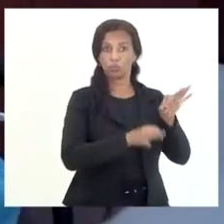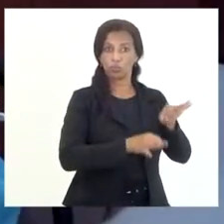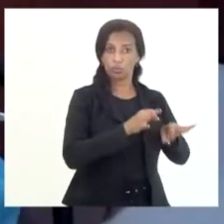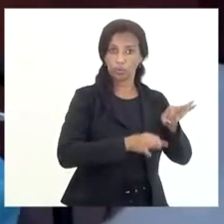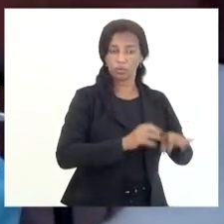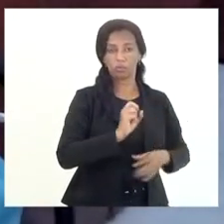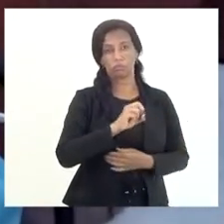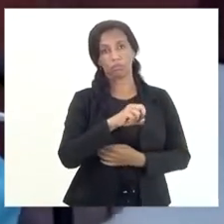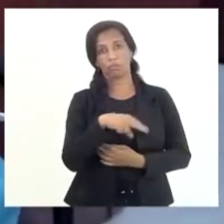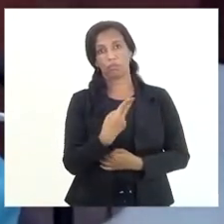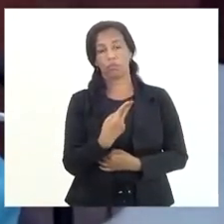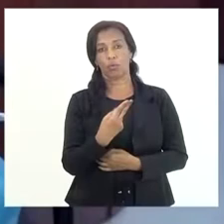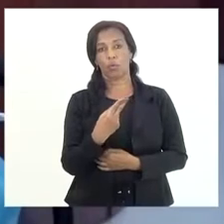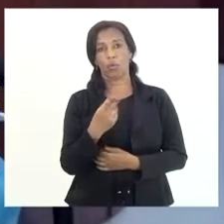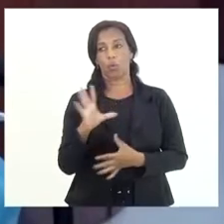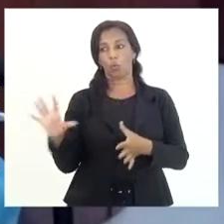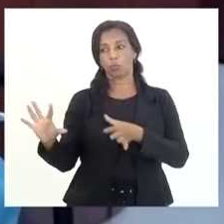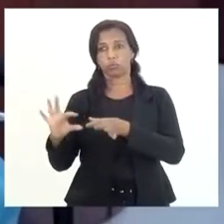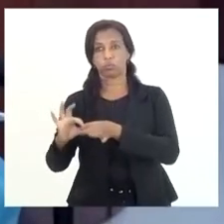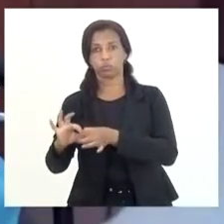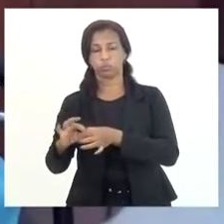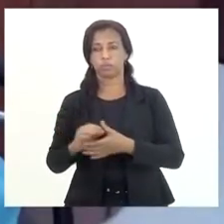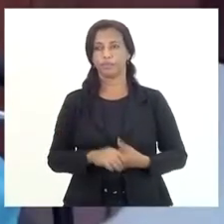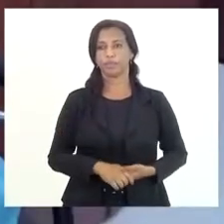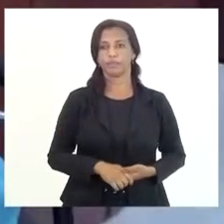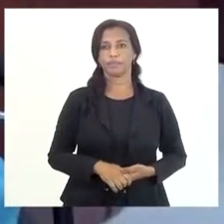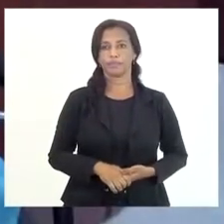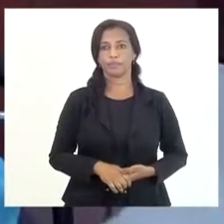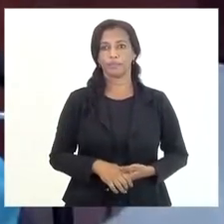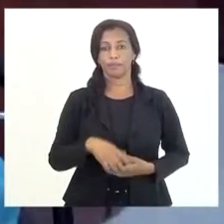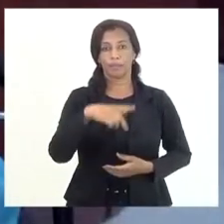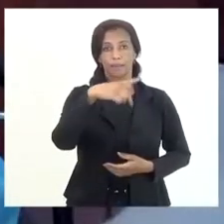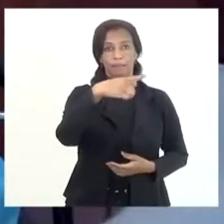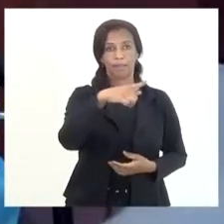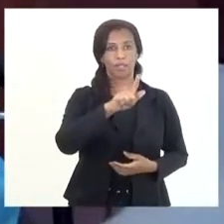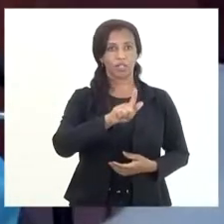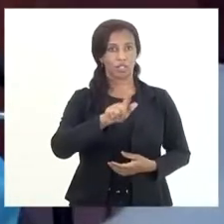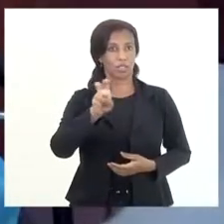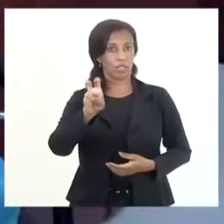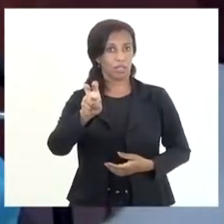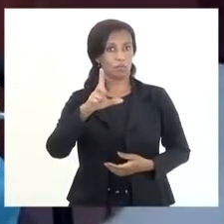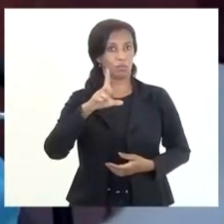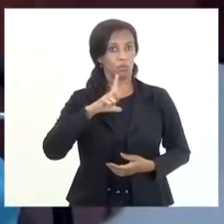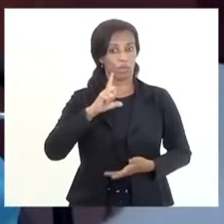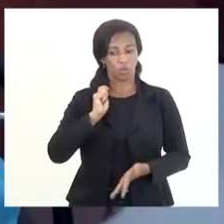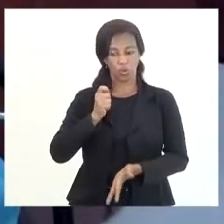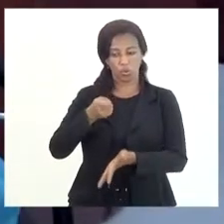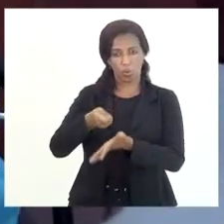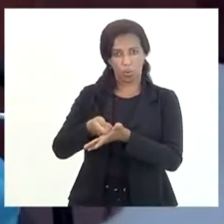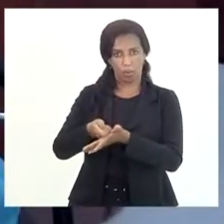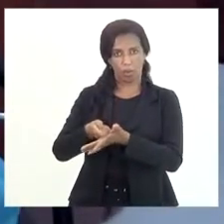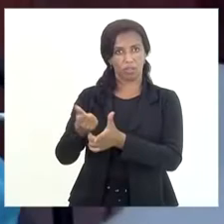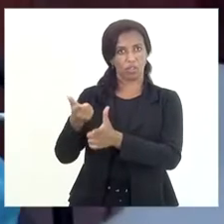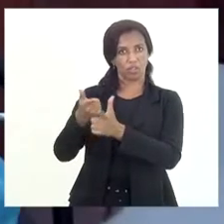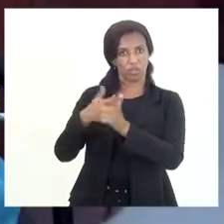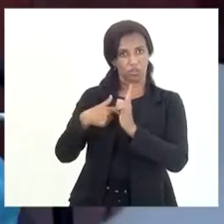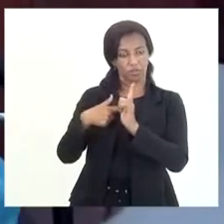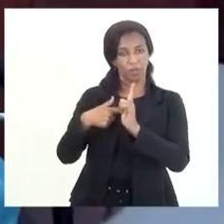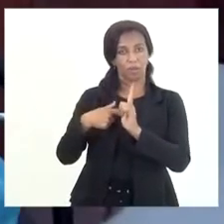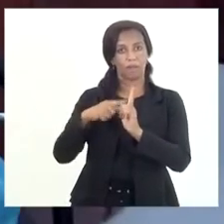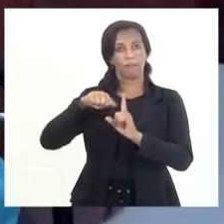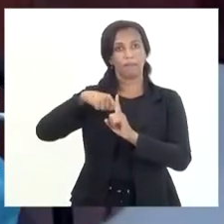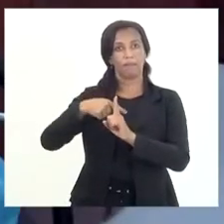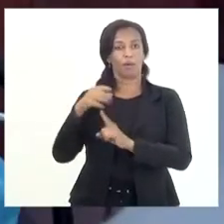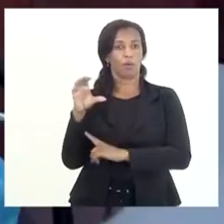seja a judicial. Então, a PG-5 tem essa função de cobrança dos créditos da capital e coordenação,